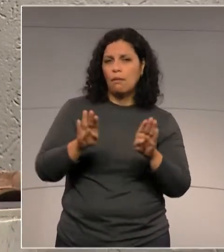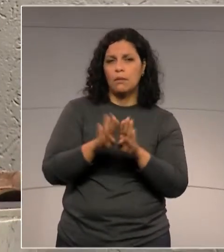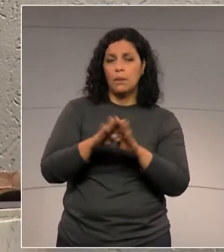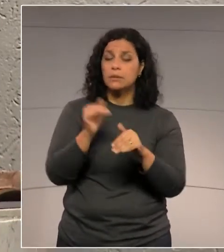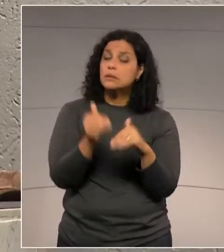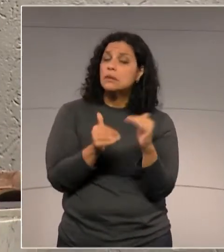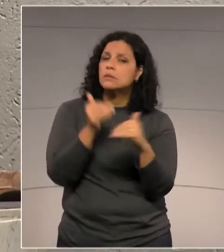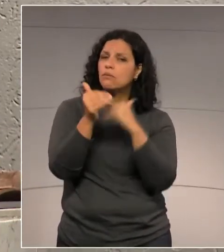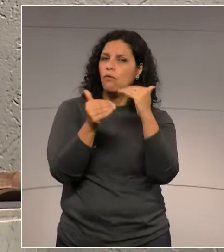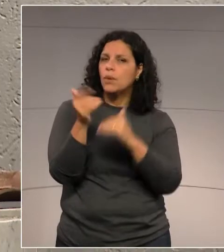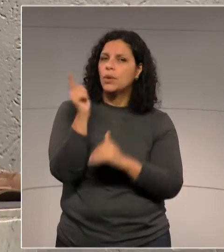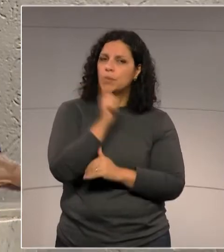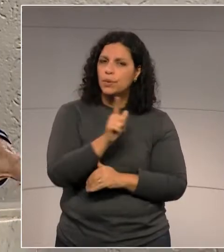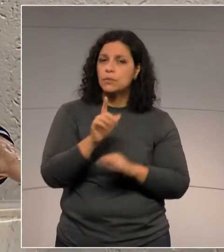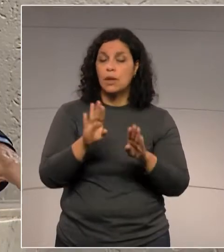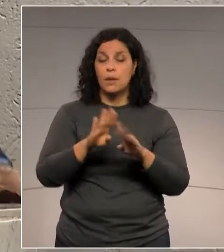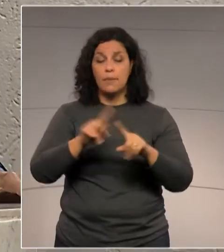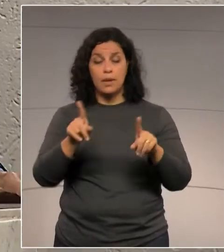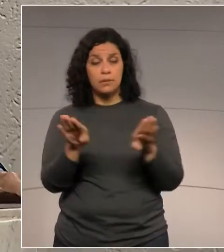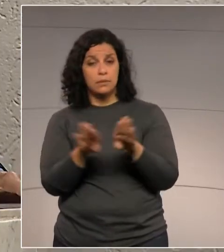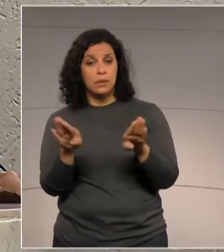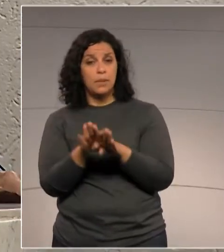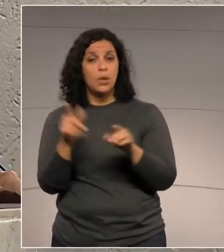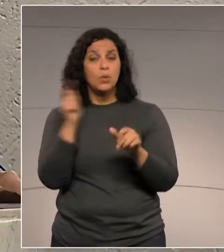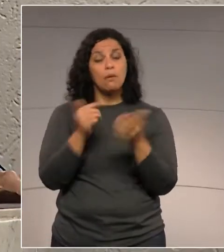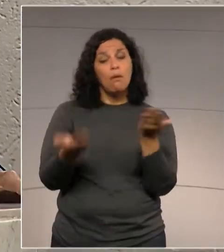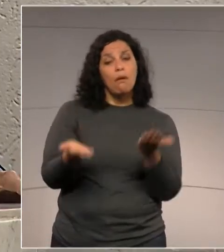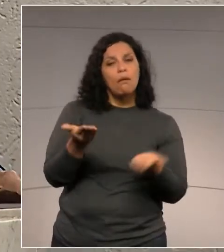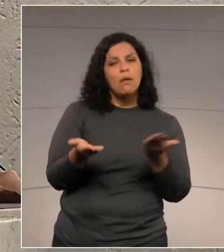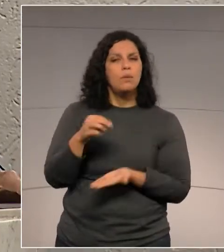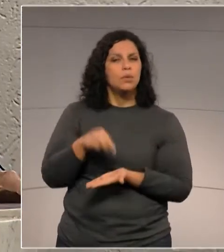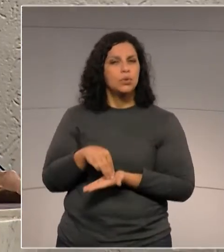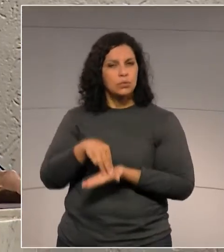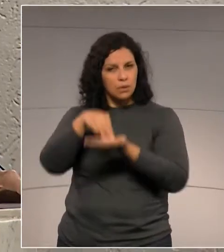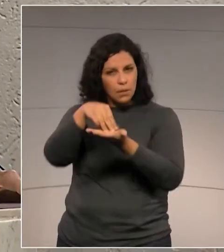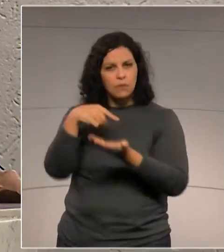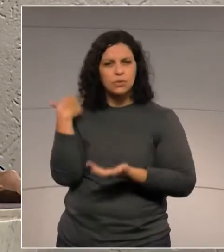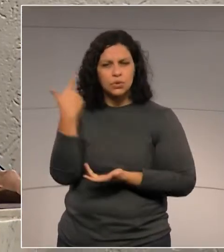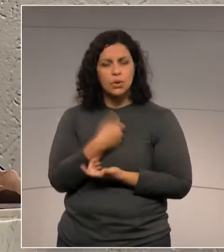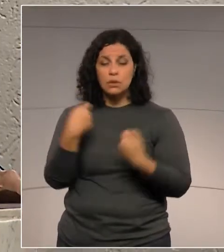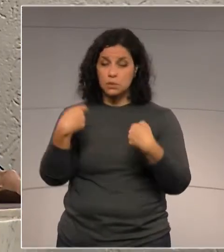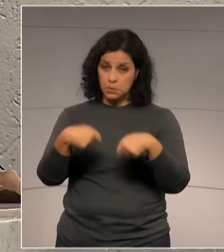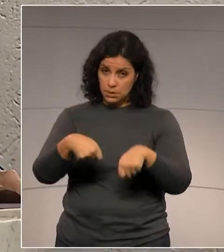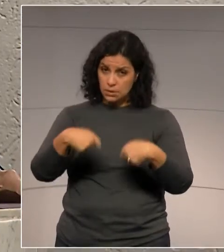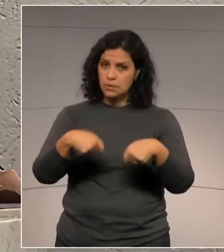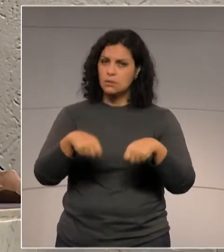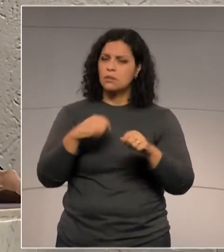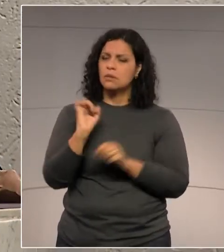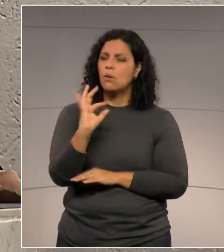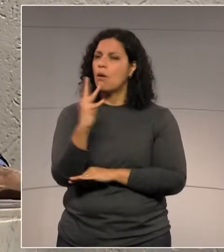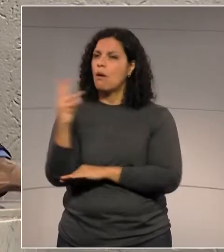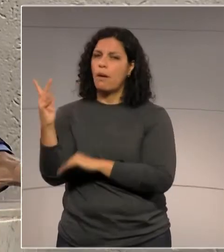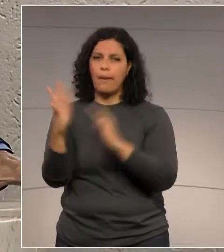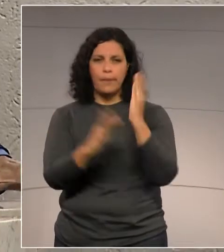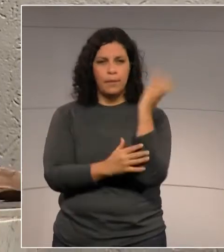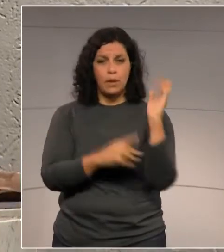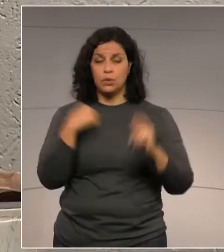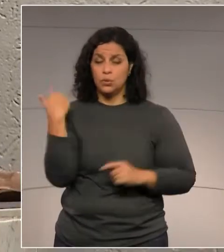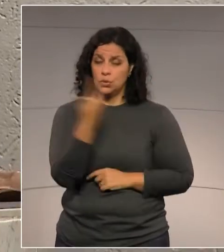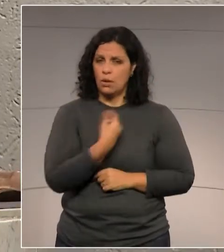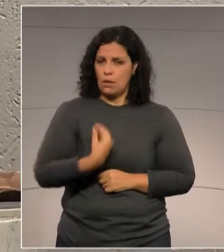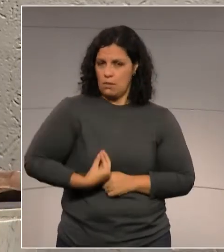desenvolvimento e, ao mesmo tempo, manter o equilíbrio sustentável que nós pretendemos do ambiente que nós vivemos.